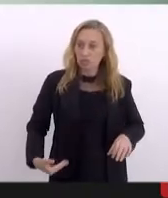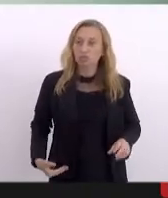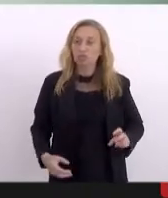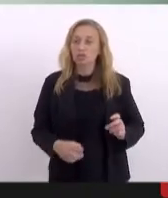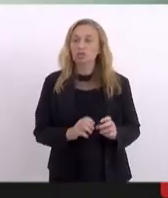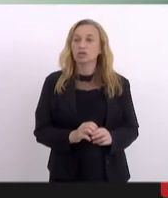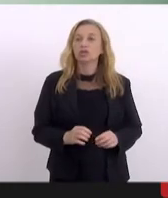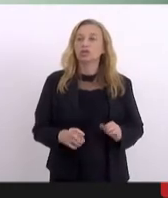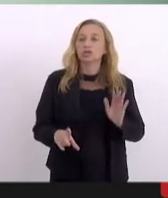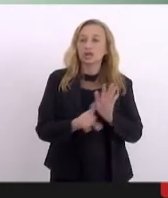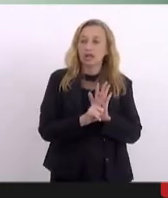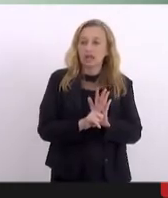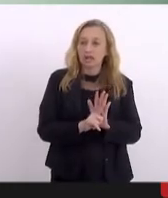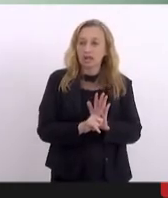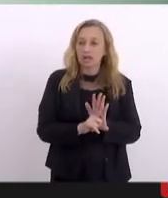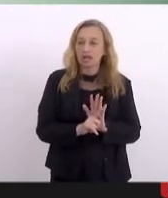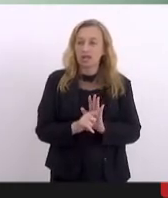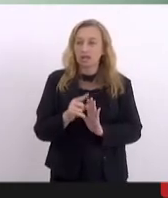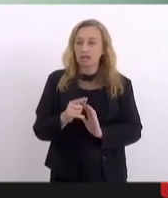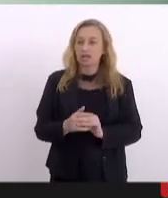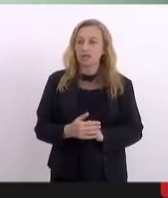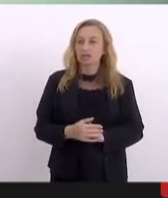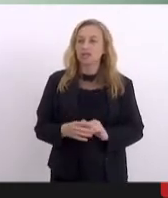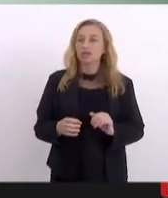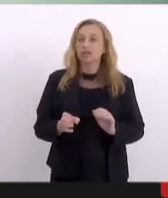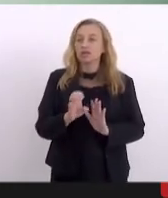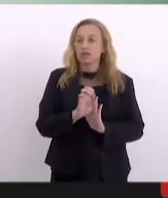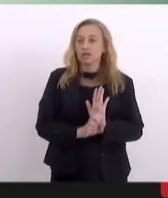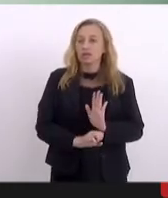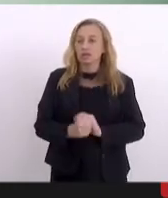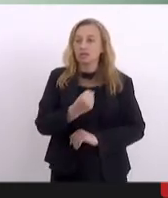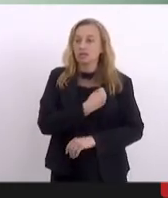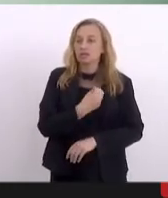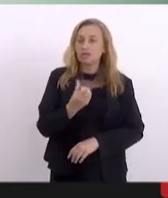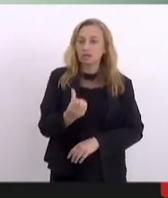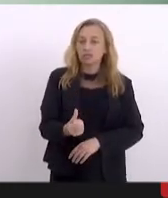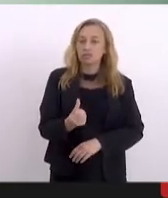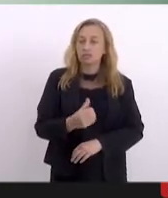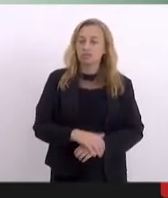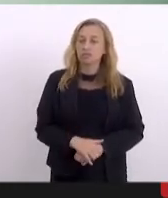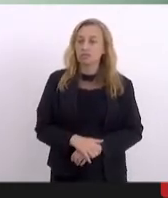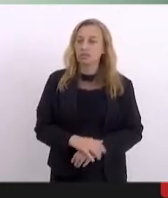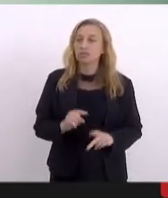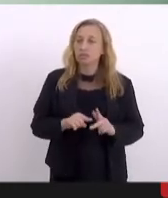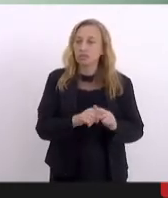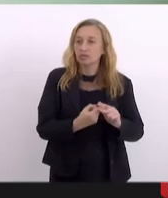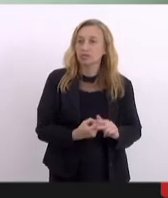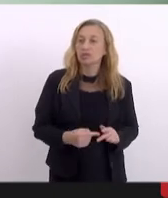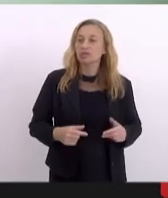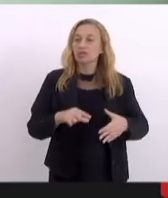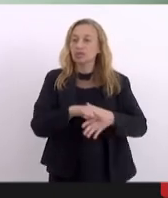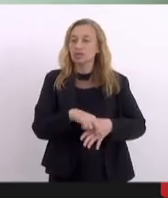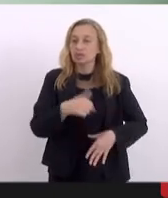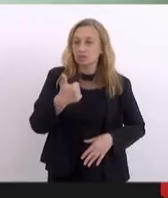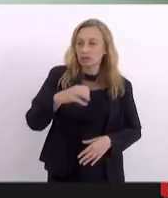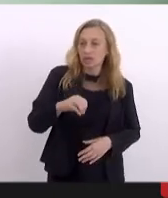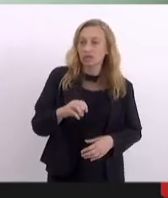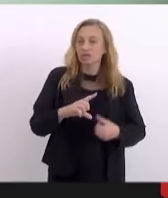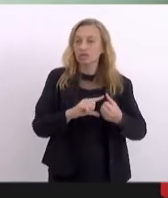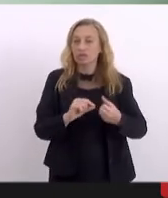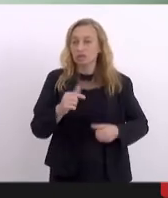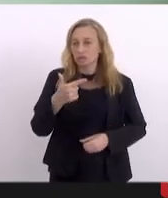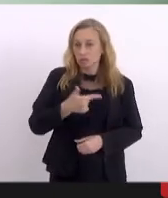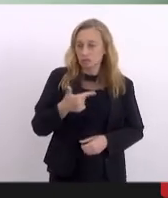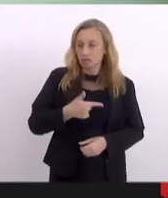nos termos da legislação em vigor. Emenda modificativa número seis. Modifique-se o inciso dez do artigo segundo.